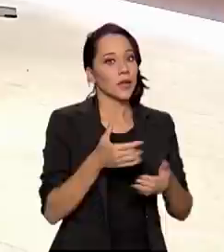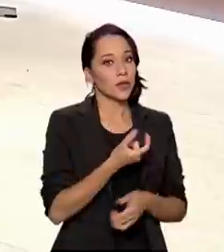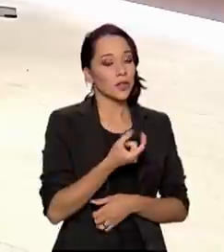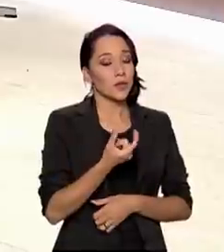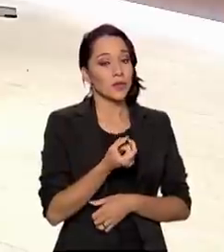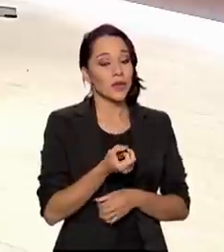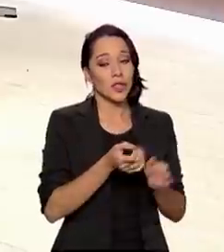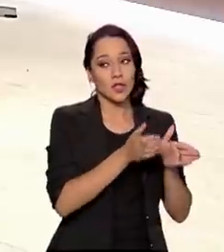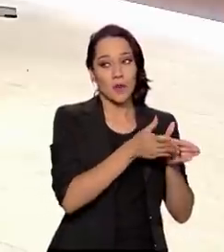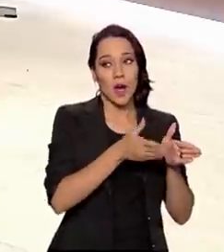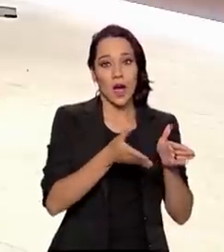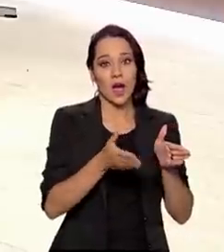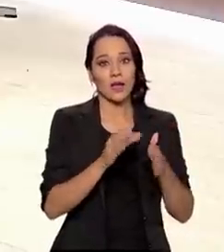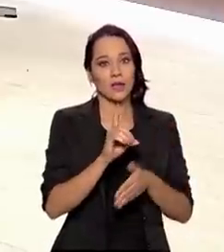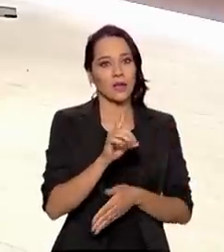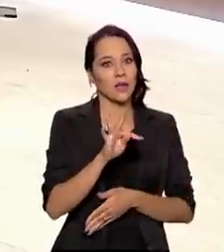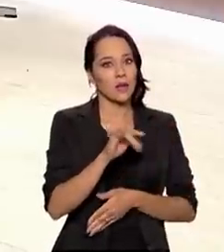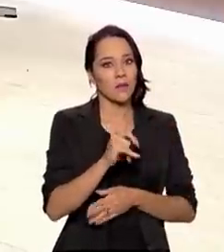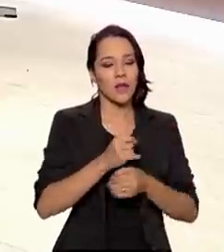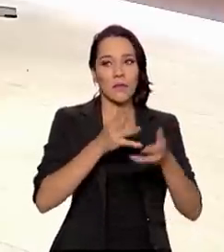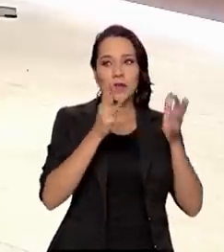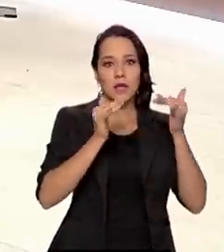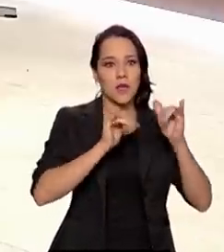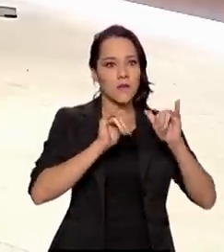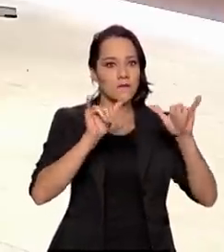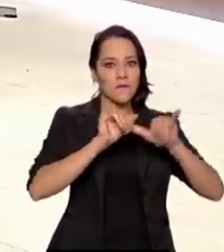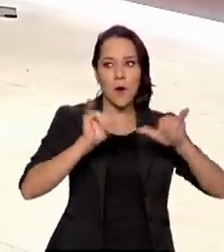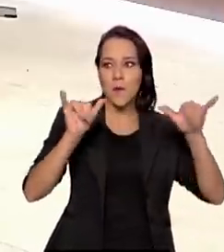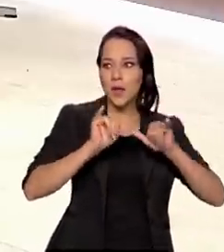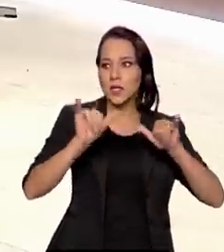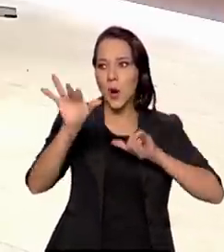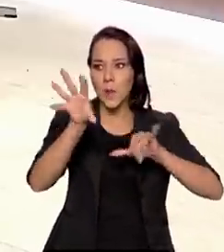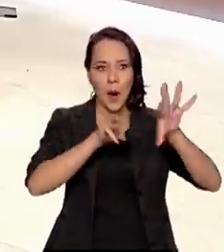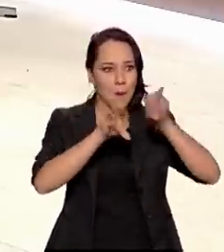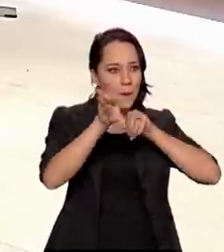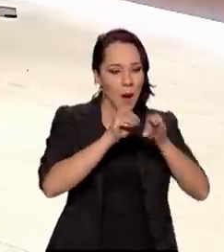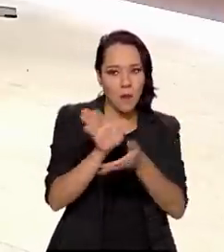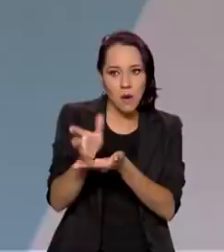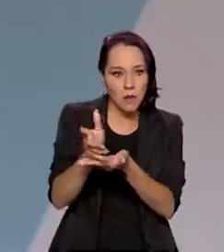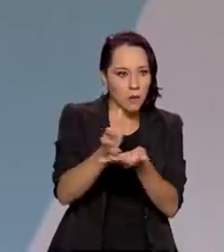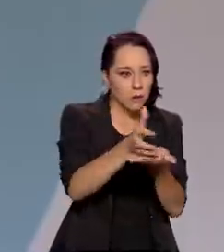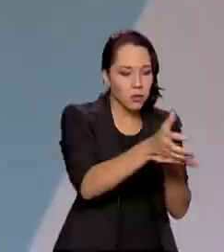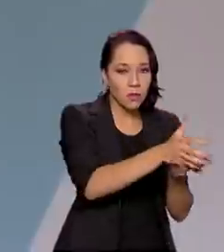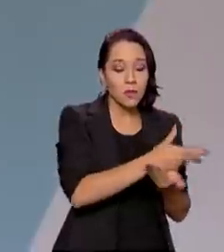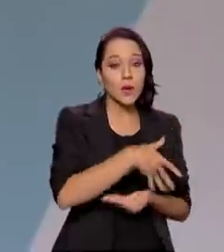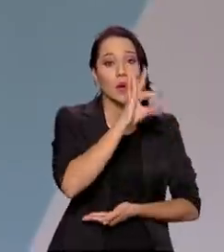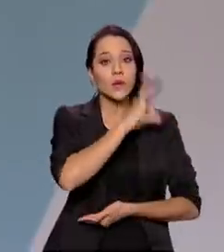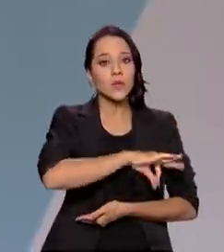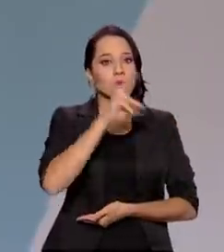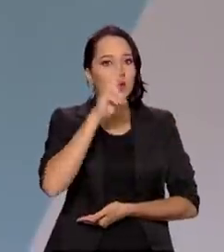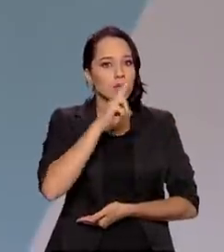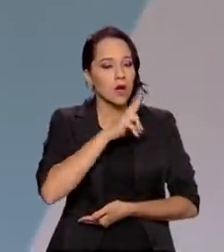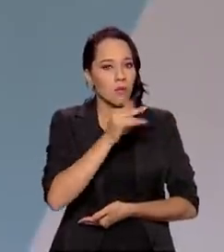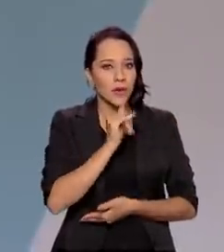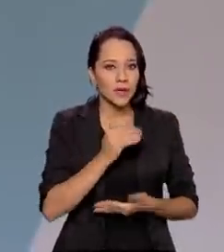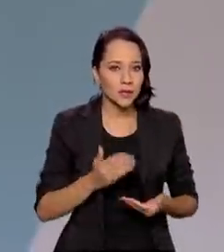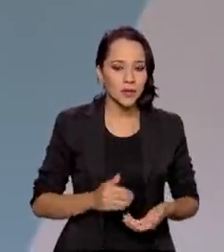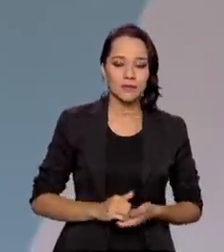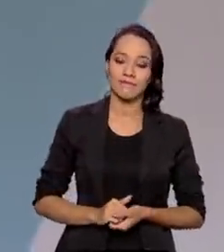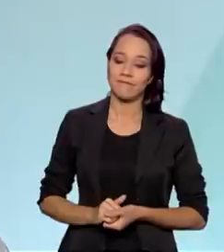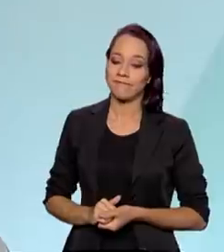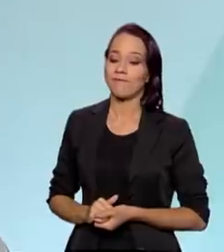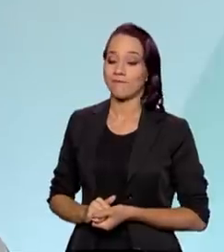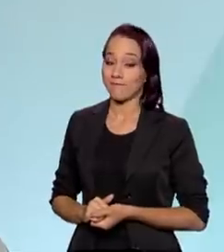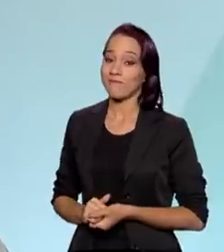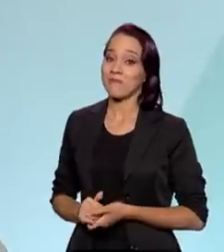maratona dentro da data-prev para processar milhões e milhões de solicitações do auxílio emergencial, por exemplo? Olha,